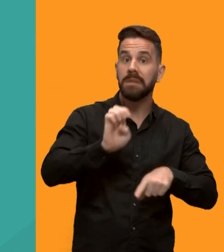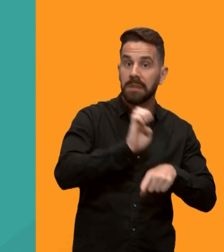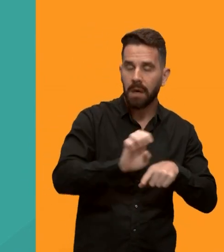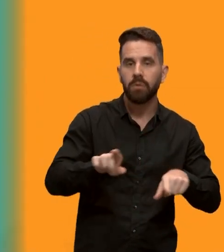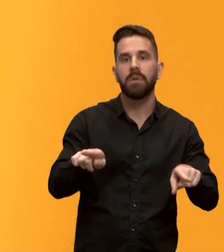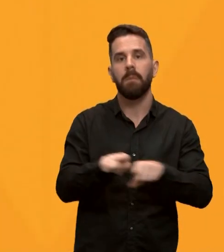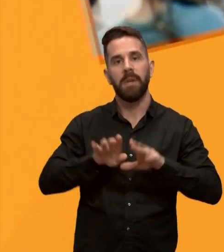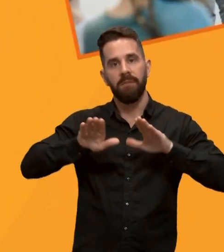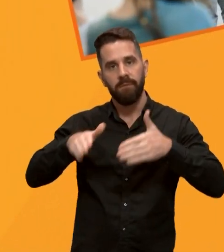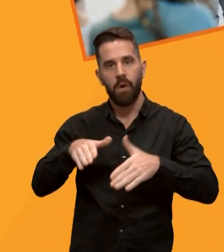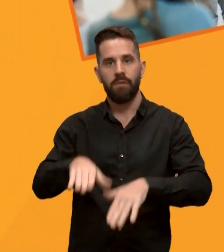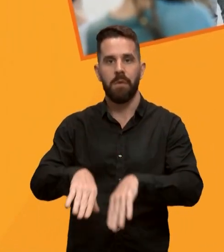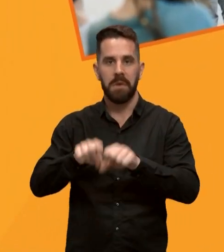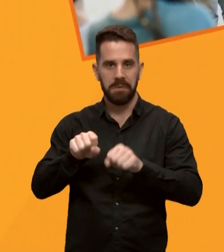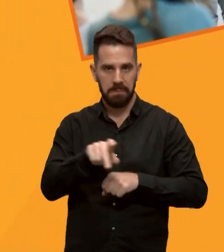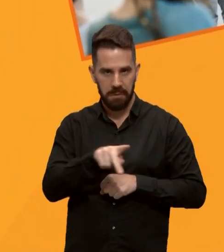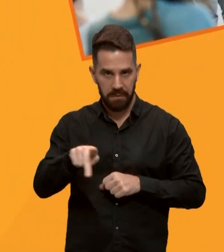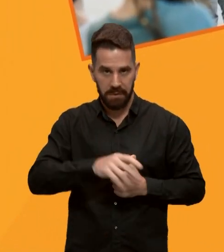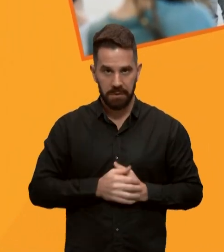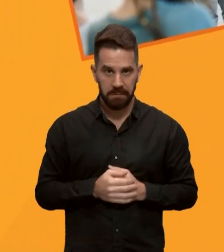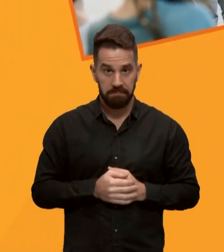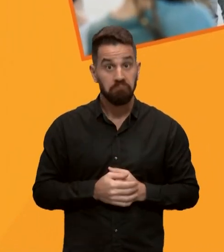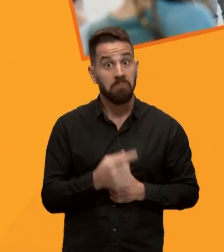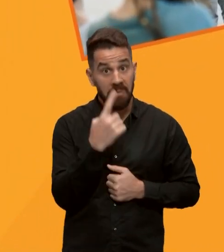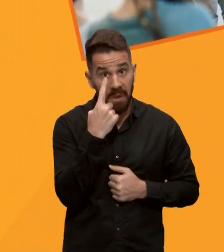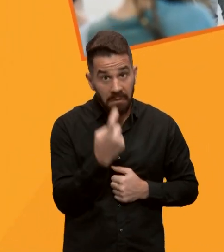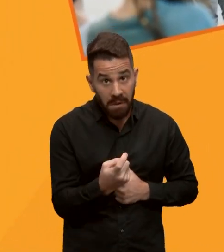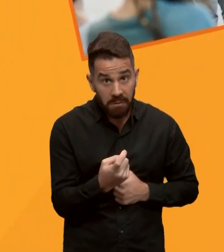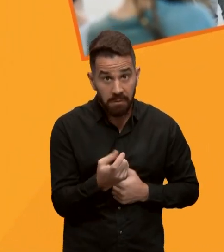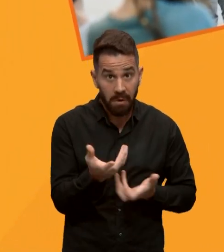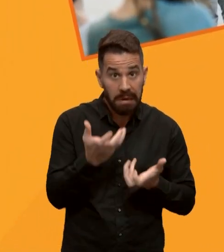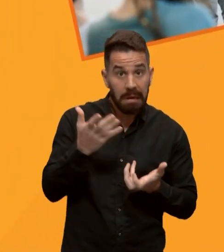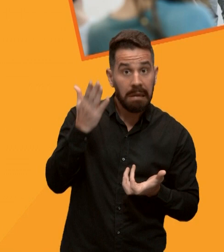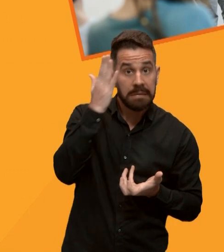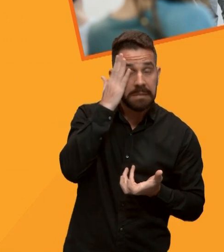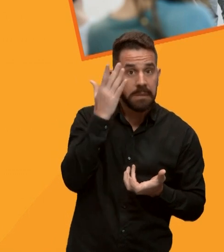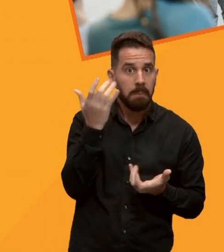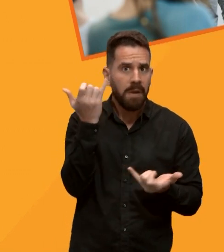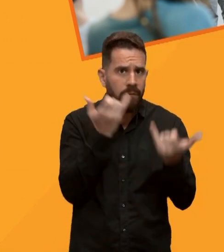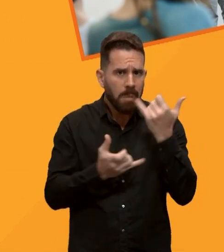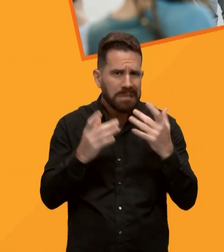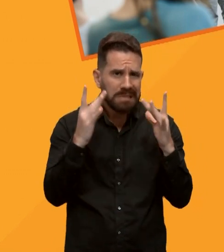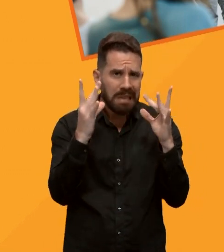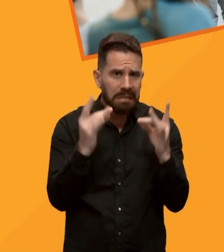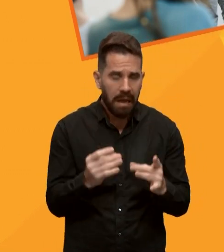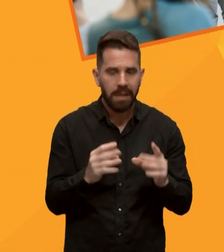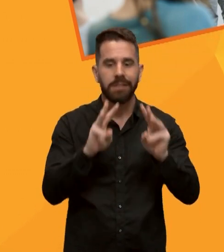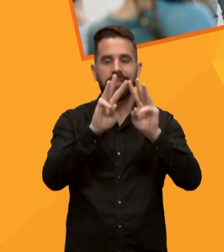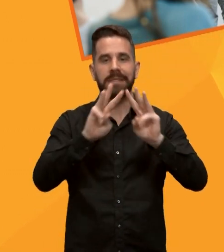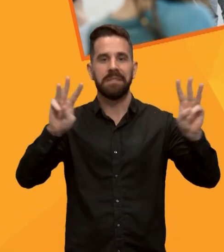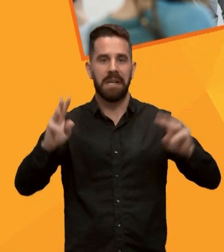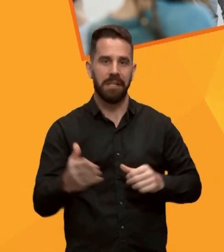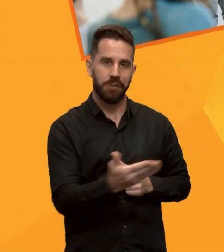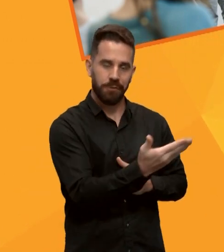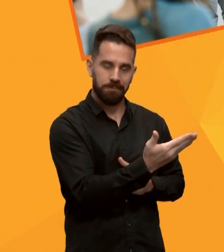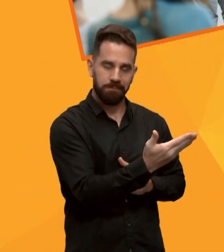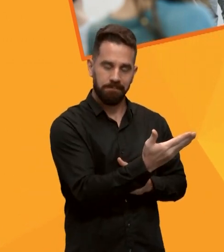professores. Se interessou e quer saber mais? Acesse o site www.nufop